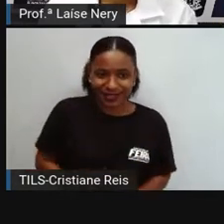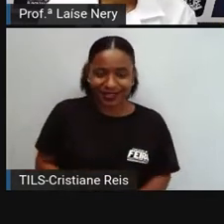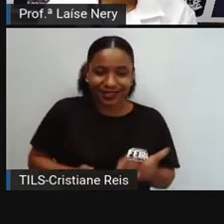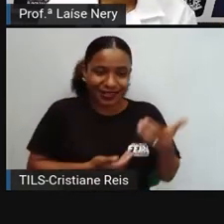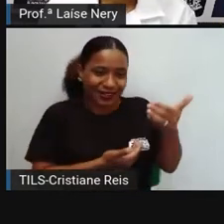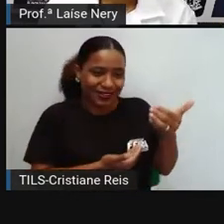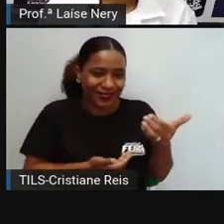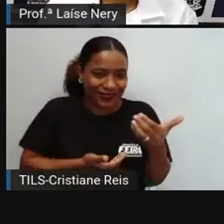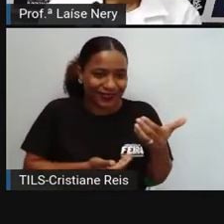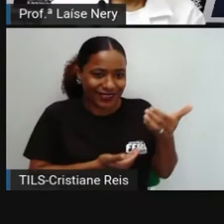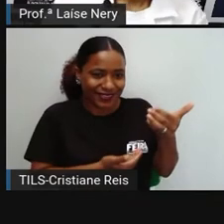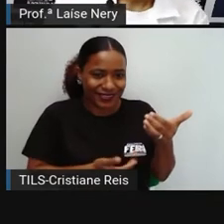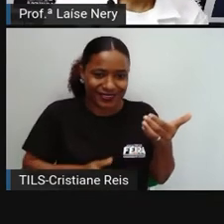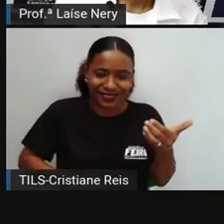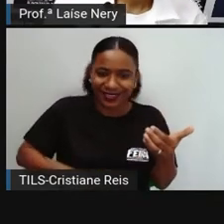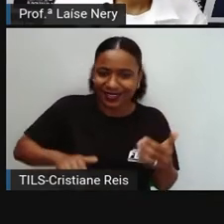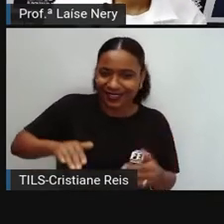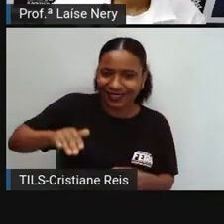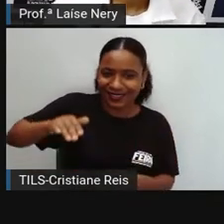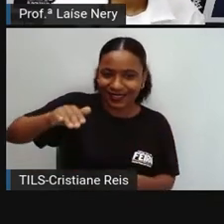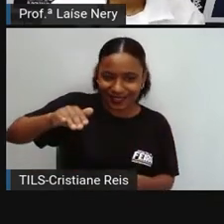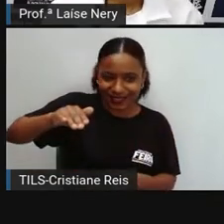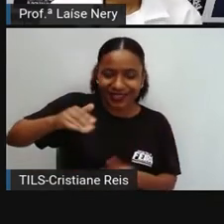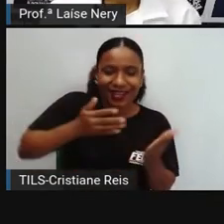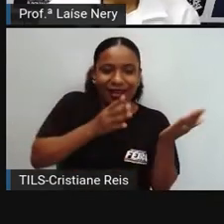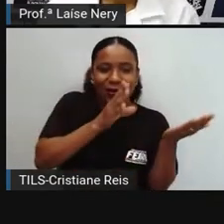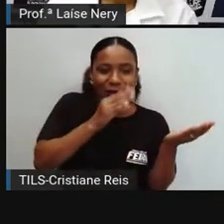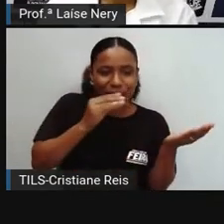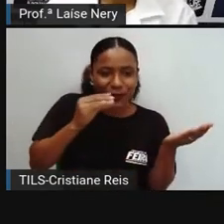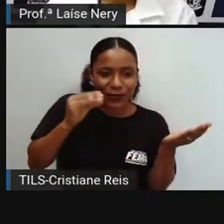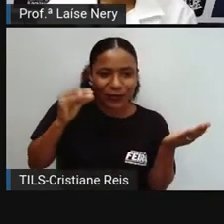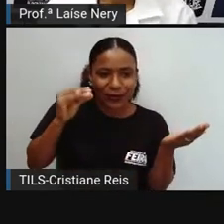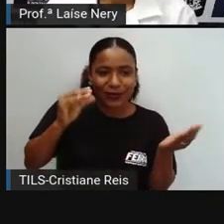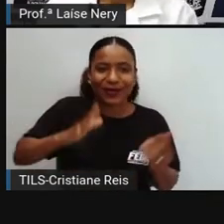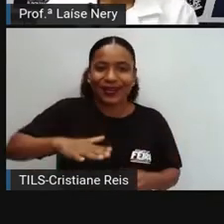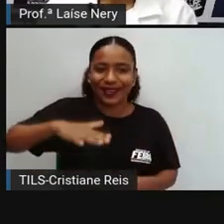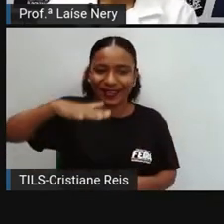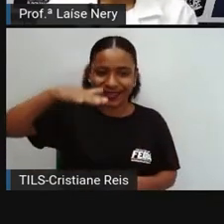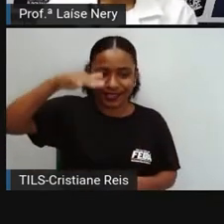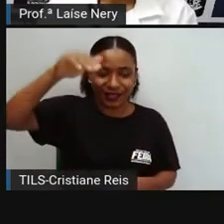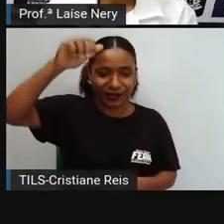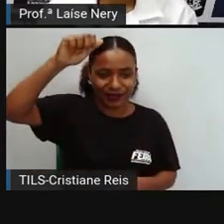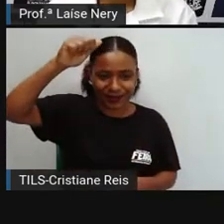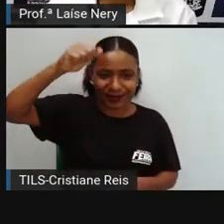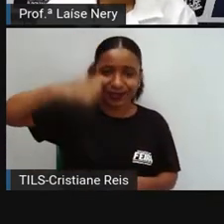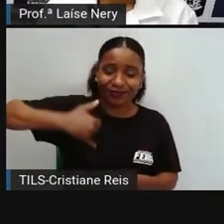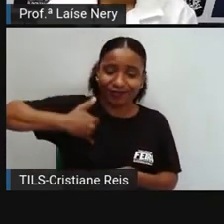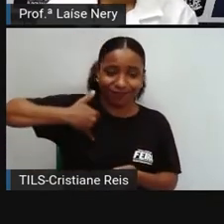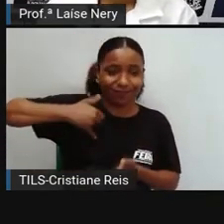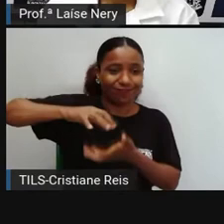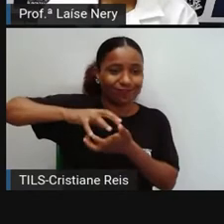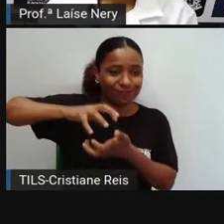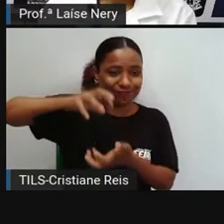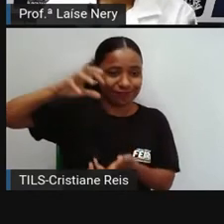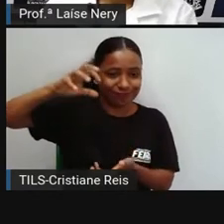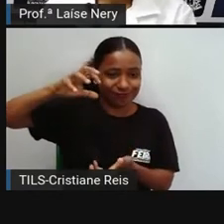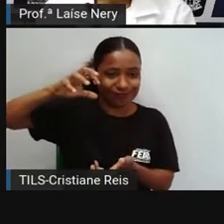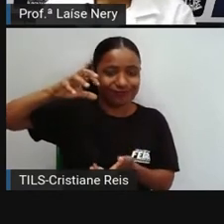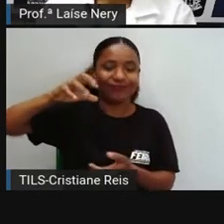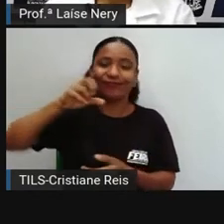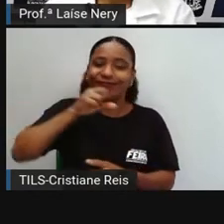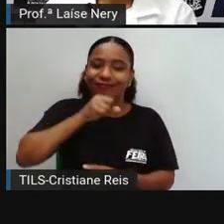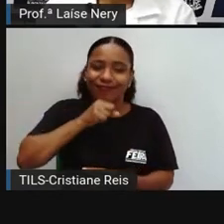adolescência, idade adulta e velhice. Essas quatro fases que marcam